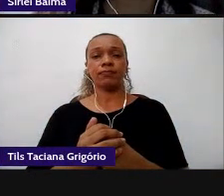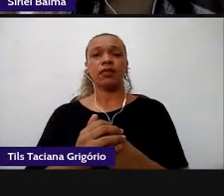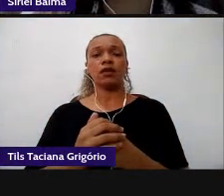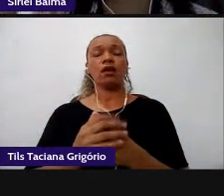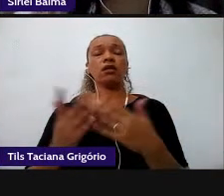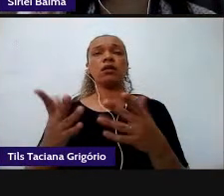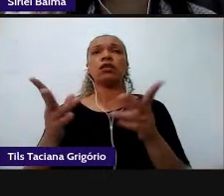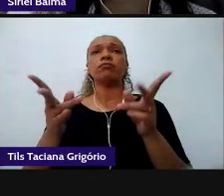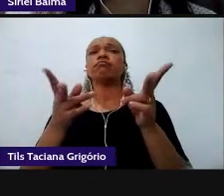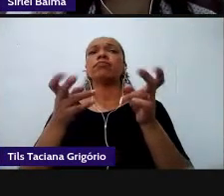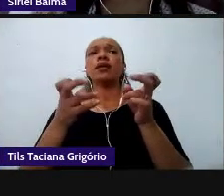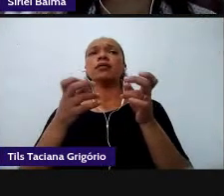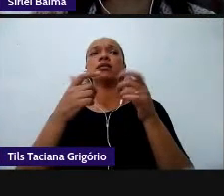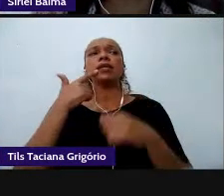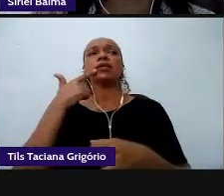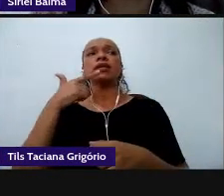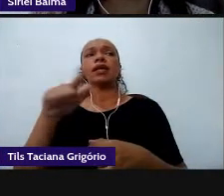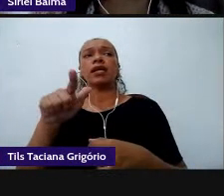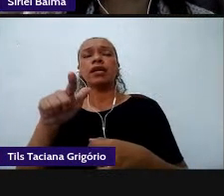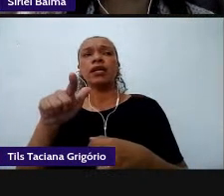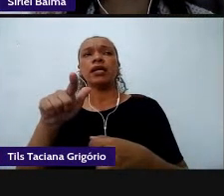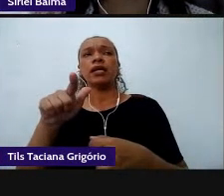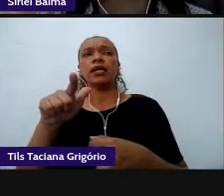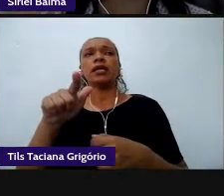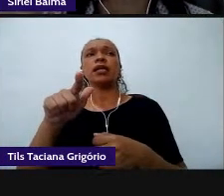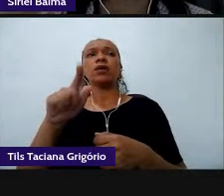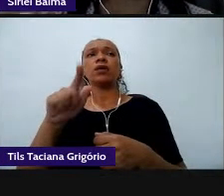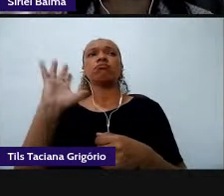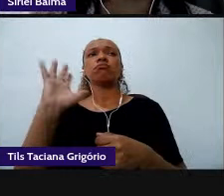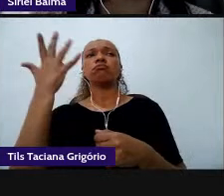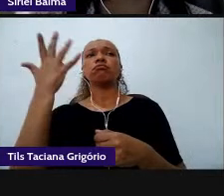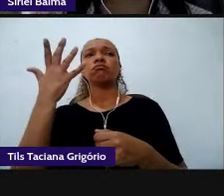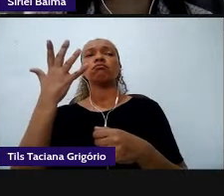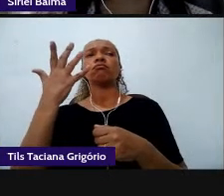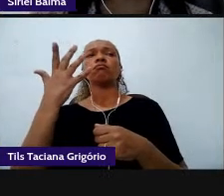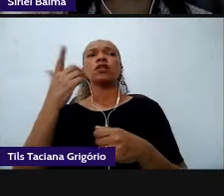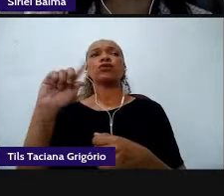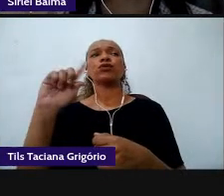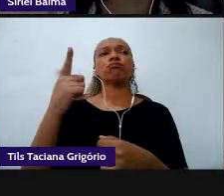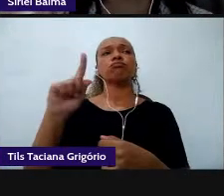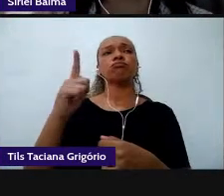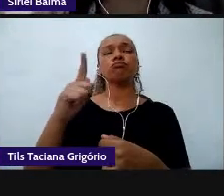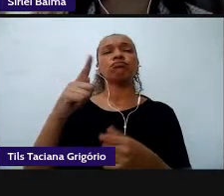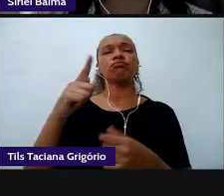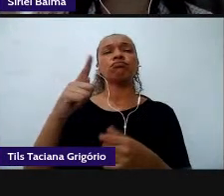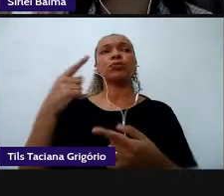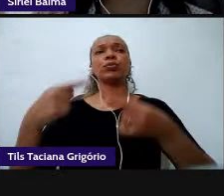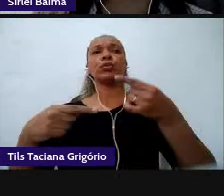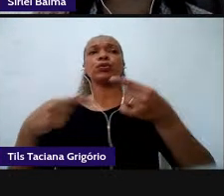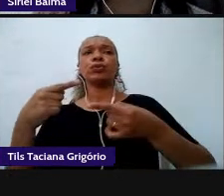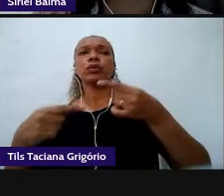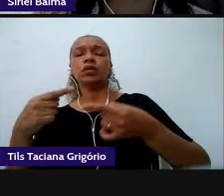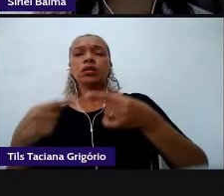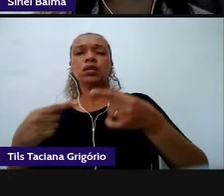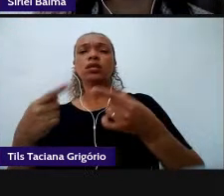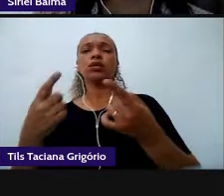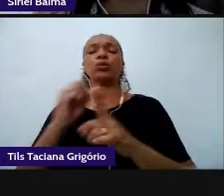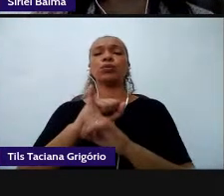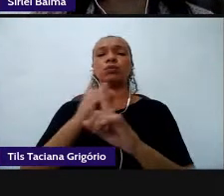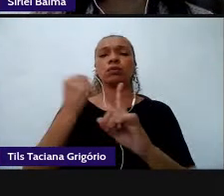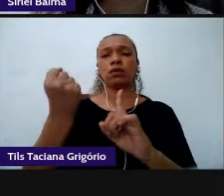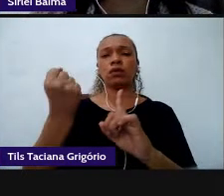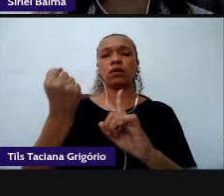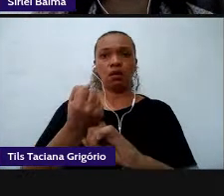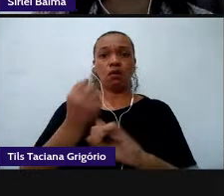língua como fenômeno geopolítico histórico cultural social variável isso voltado ao ensino de